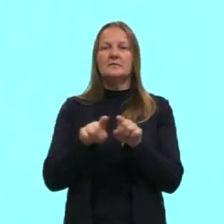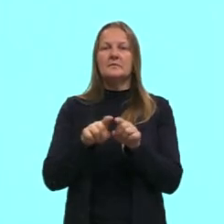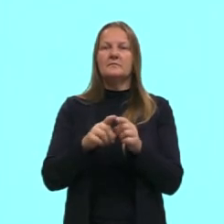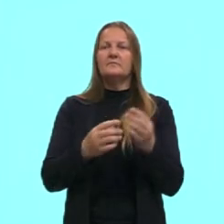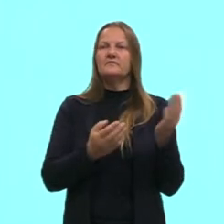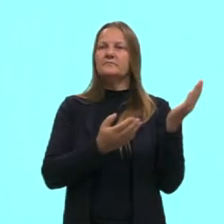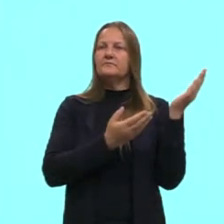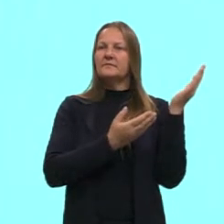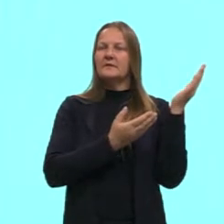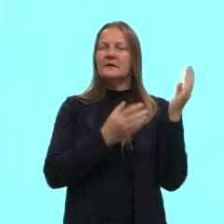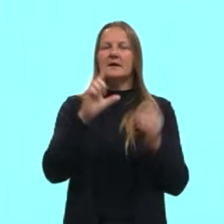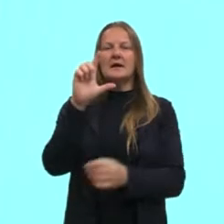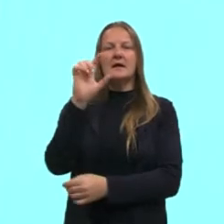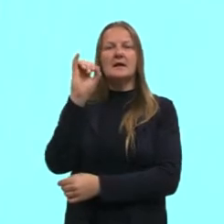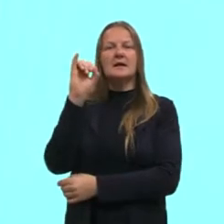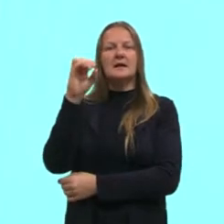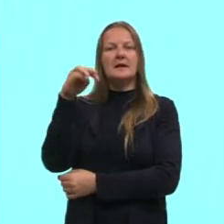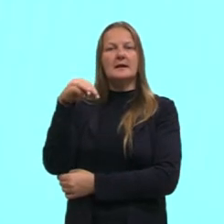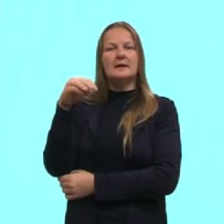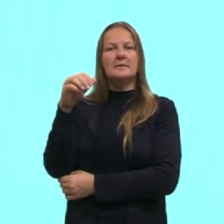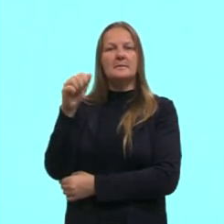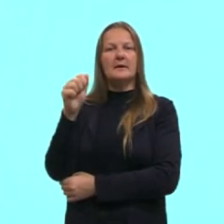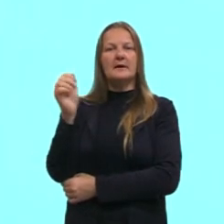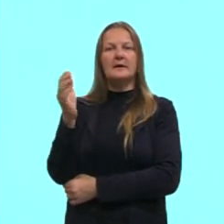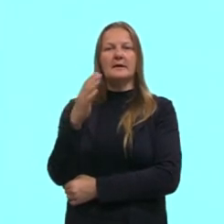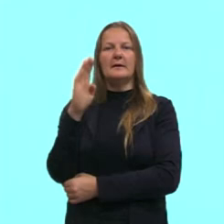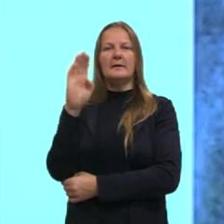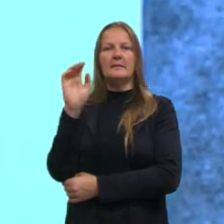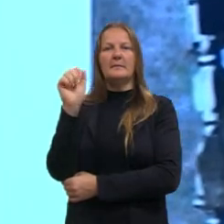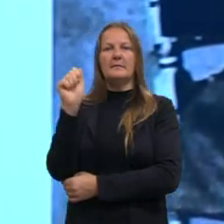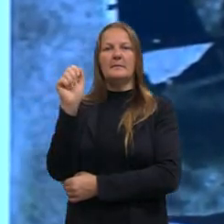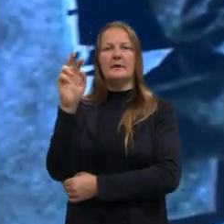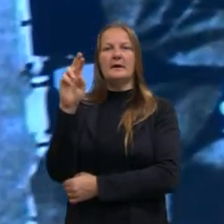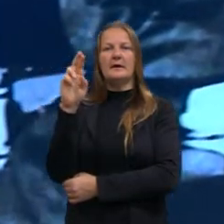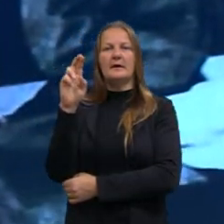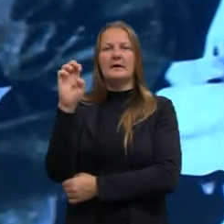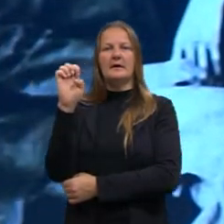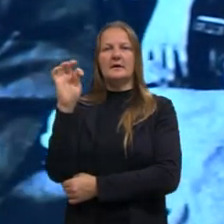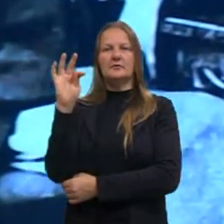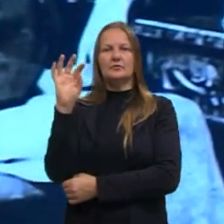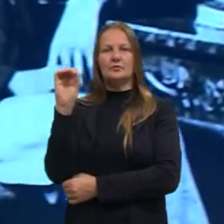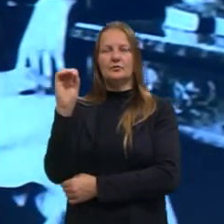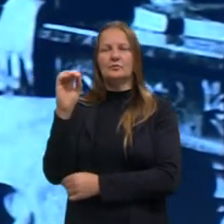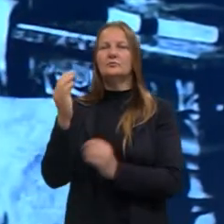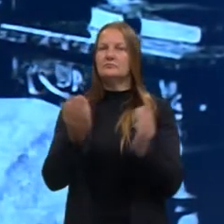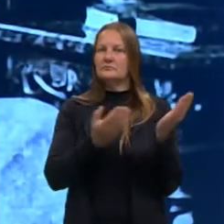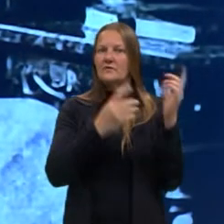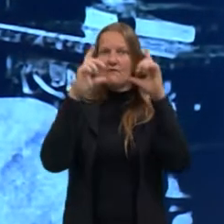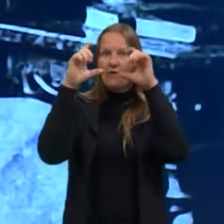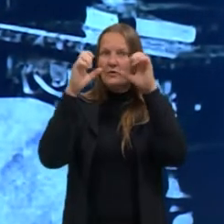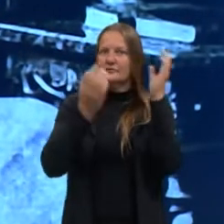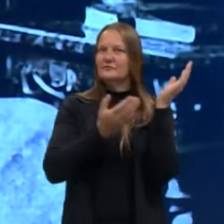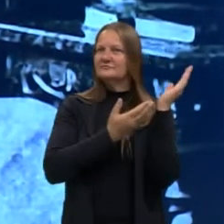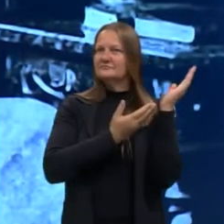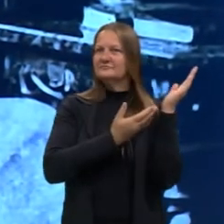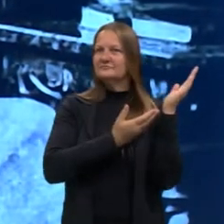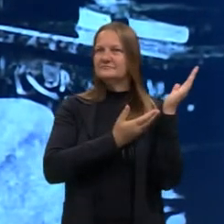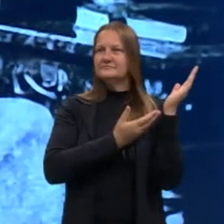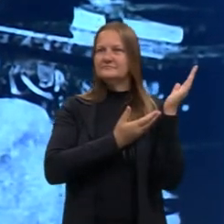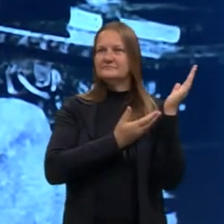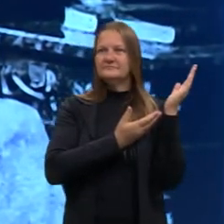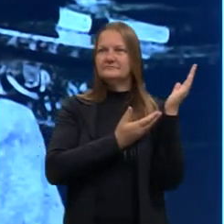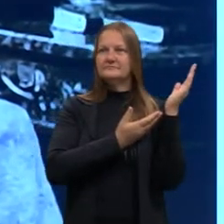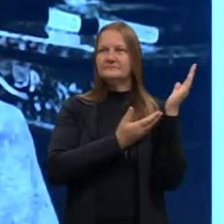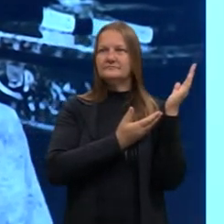também o Lima Barreto aqui do lado, tá? Vocês têm a fotinho dele para vocês darem uma olhada. Que também foi um dos